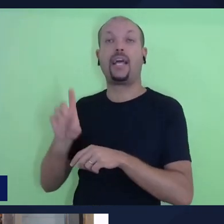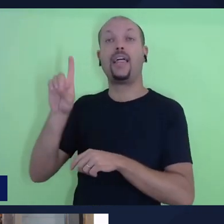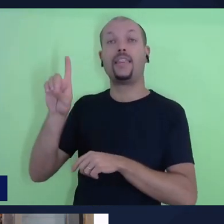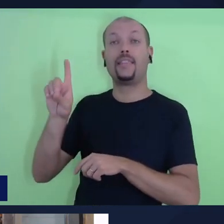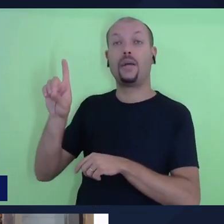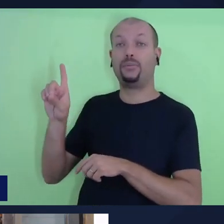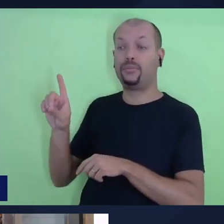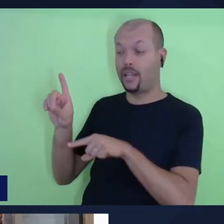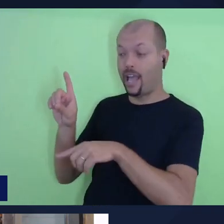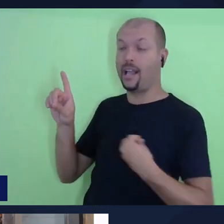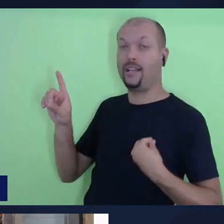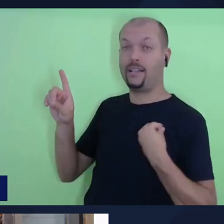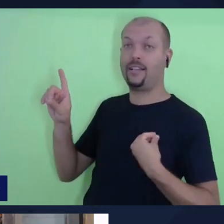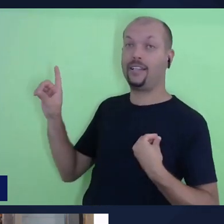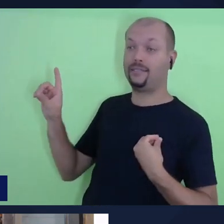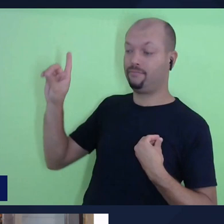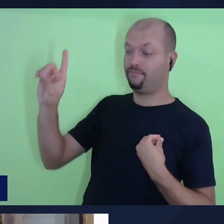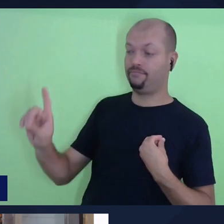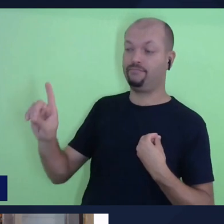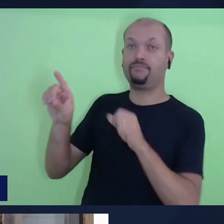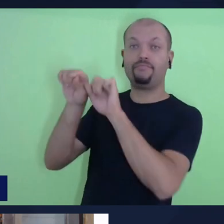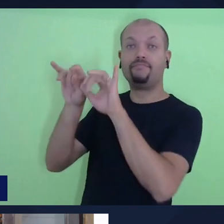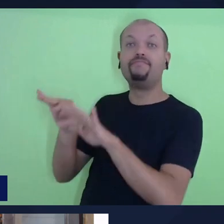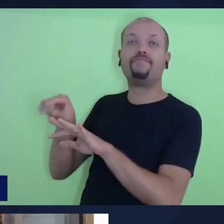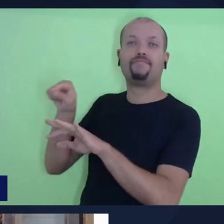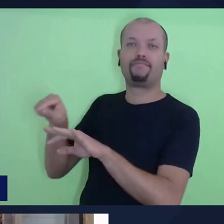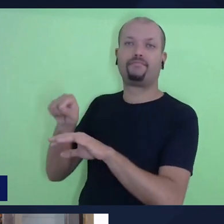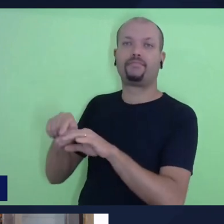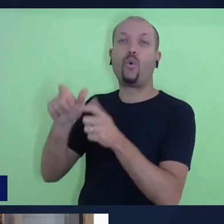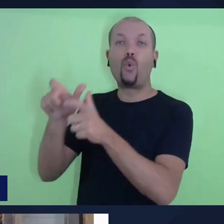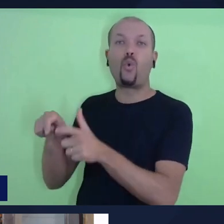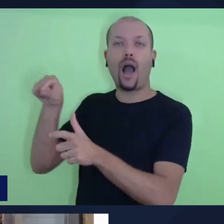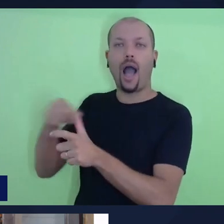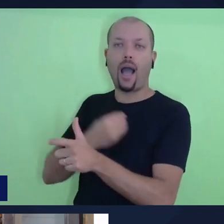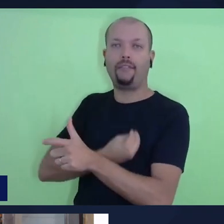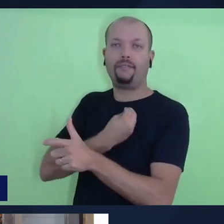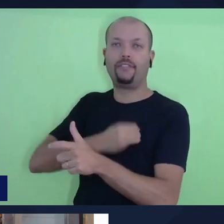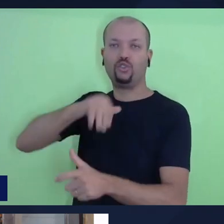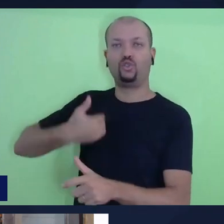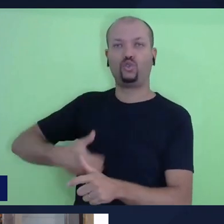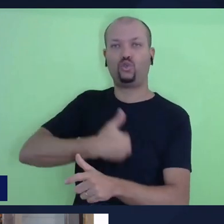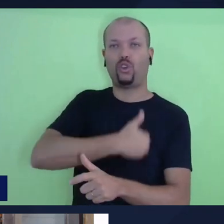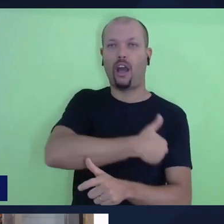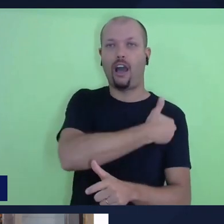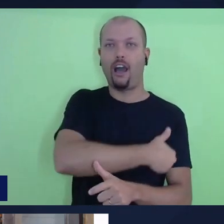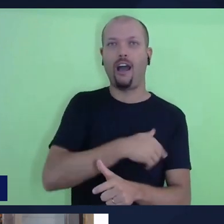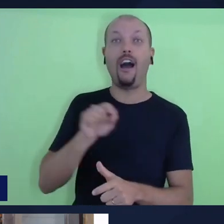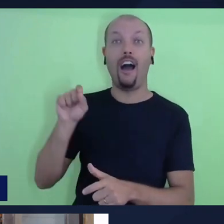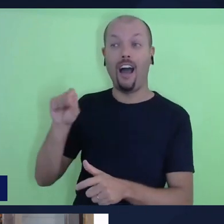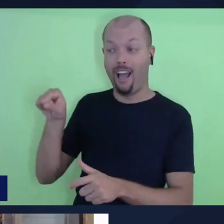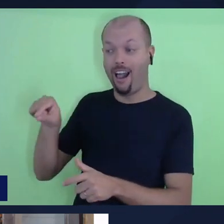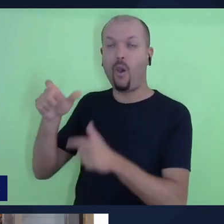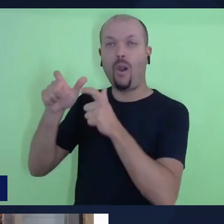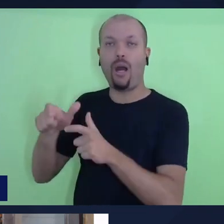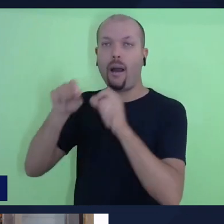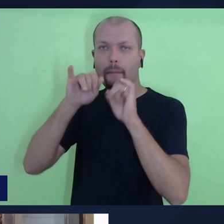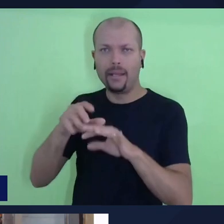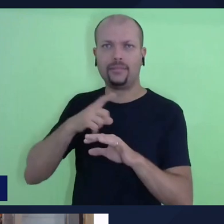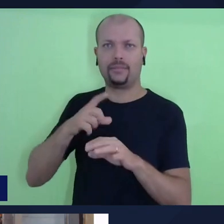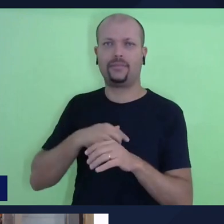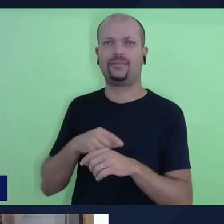abençoava aquele lugar. Aquele lugar era abençoado. Apesar de José ter muita